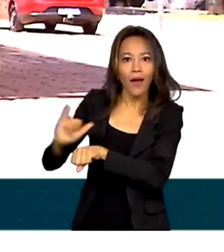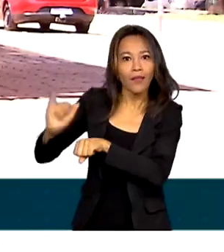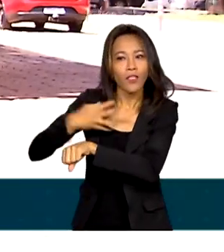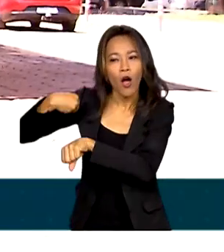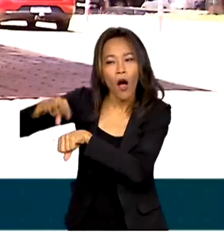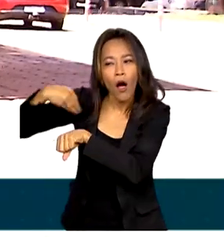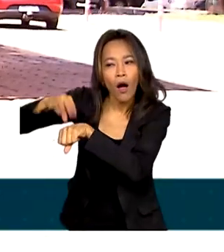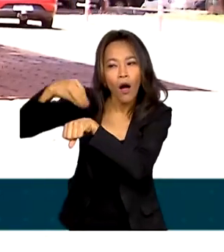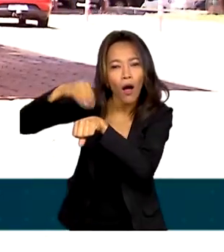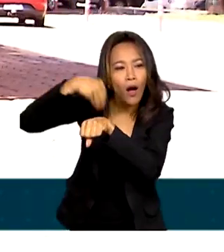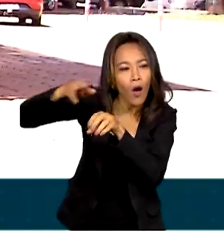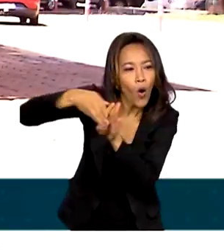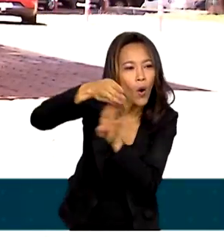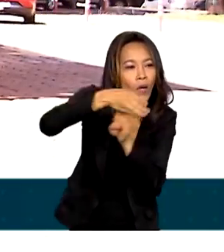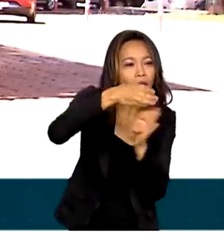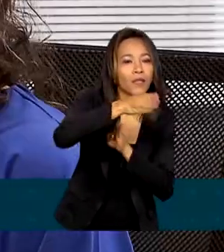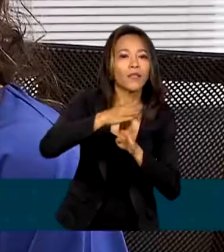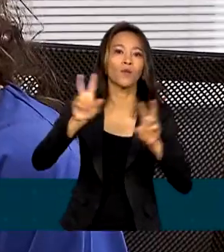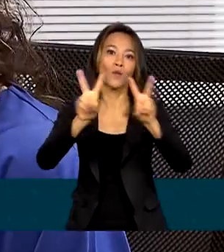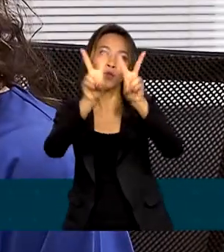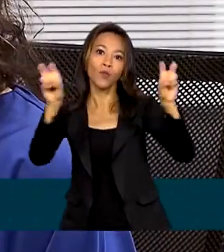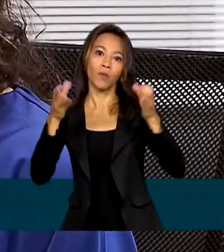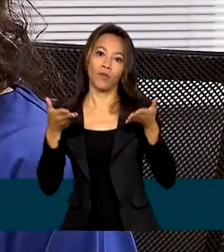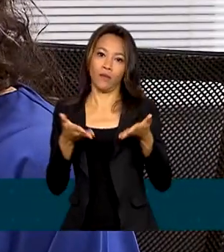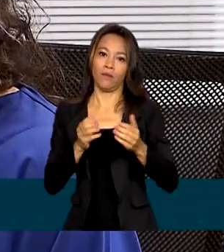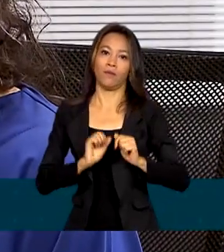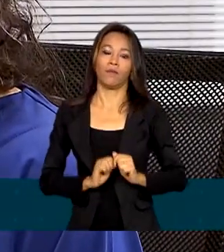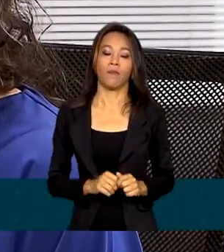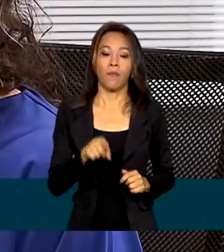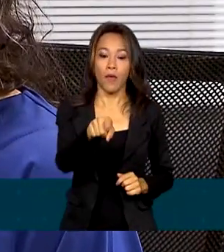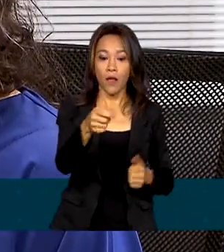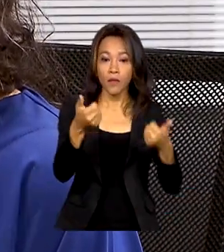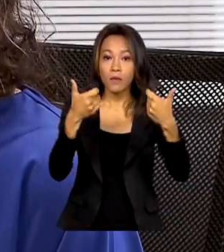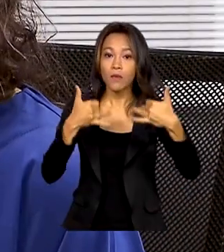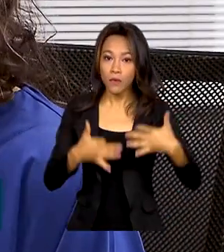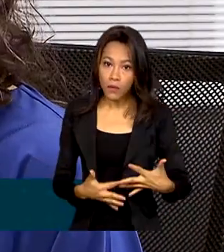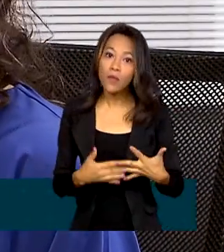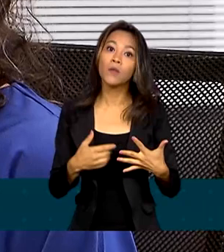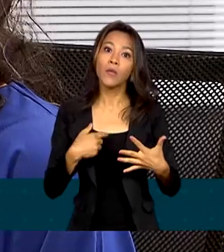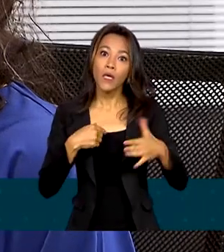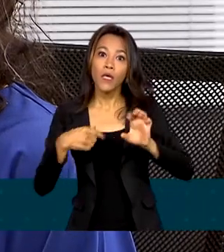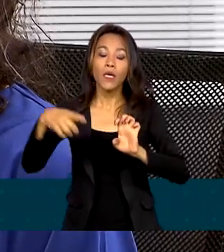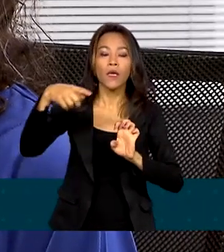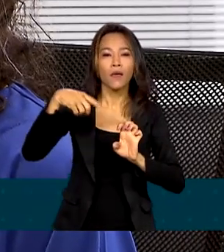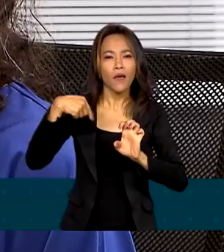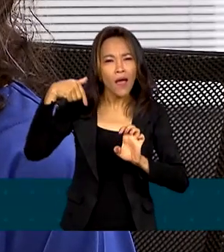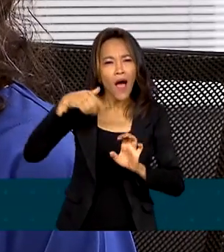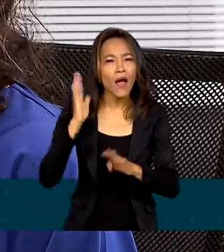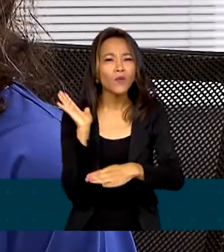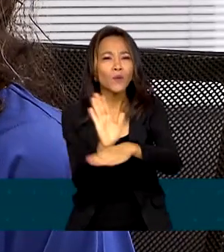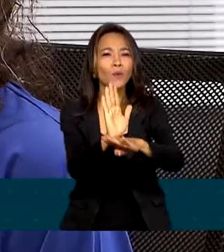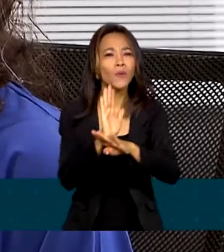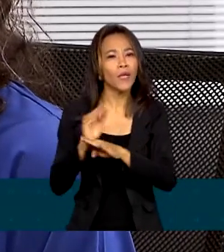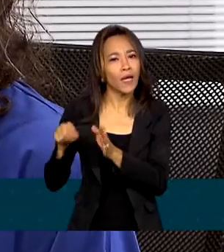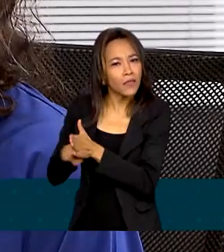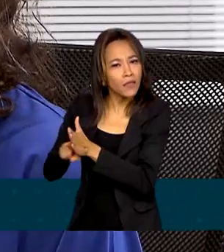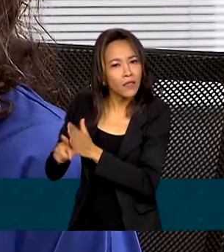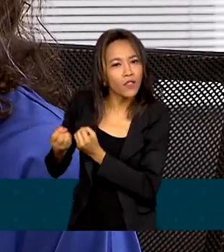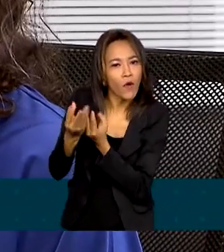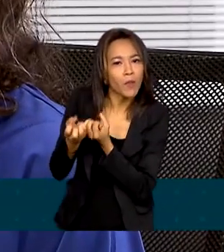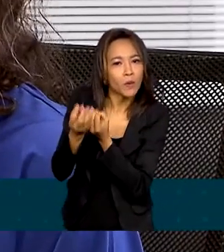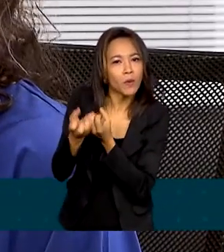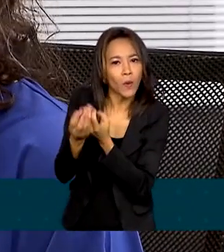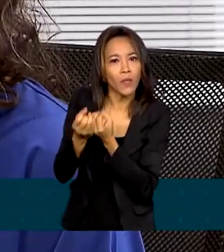orientação deste ambiente. Esse índice ajuda o empreendedor a ter uma dimensão mais precisa, baseada em